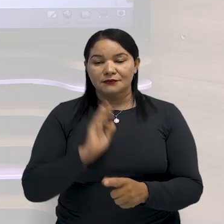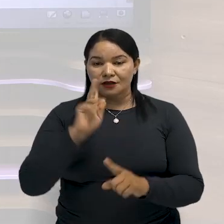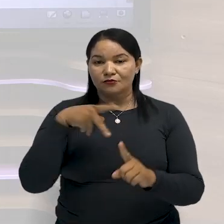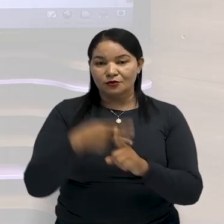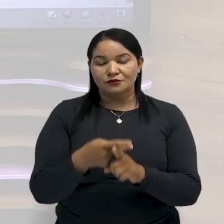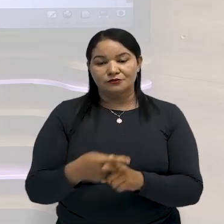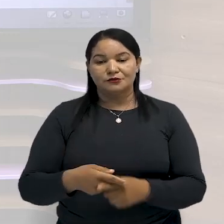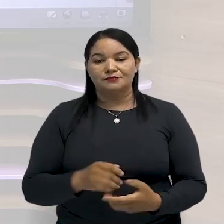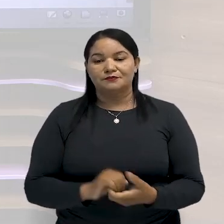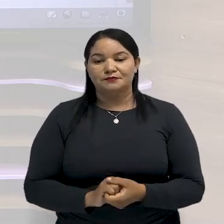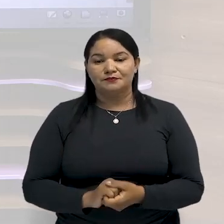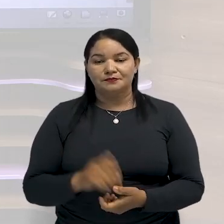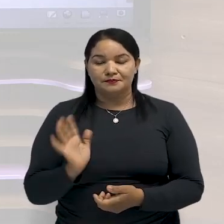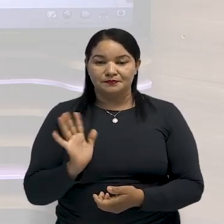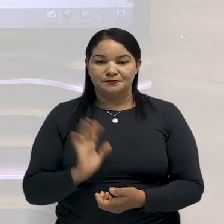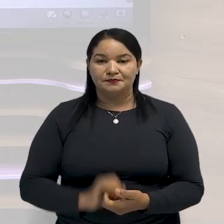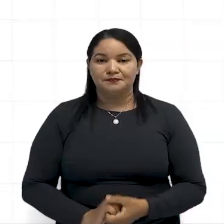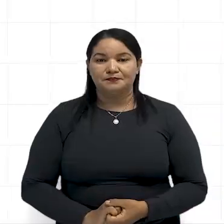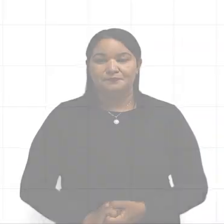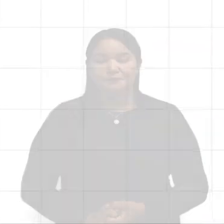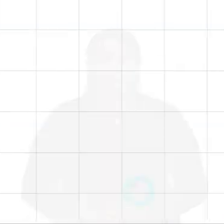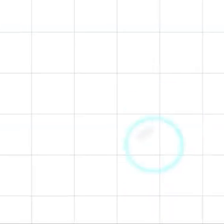encontra numa próxima oportunidade. Até lá!